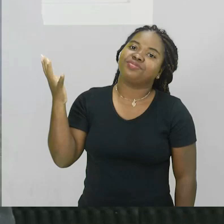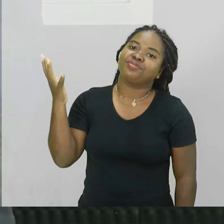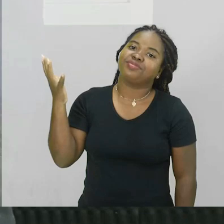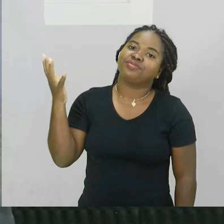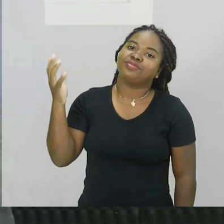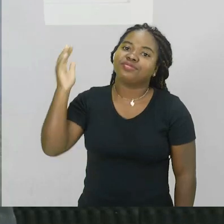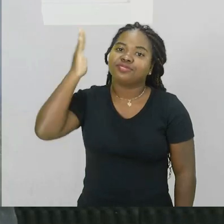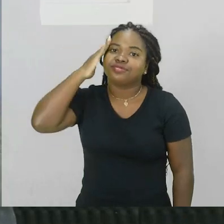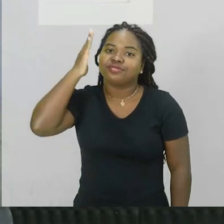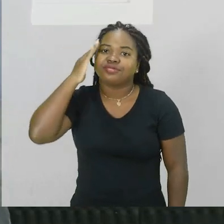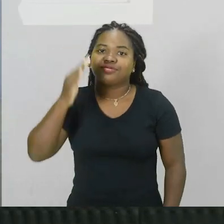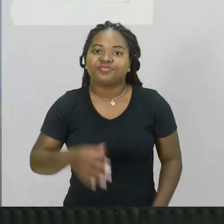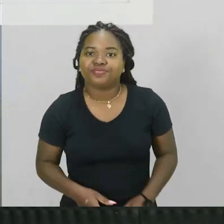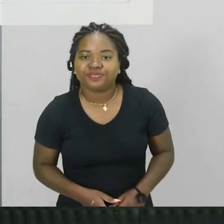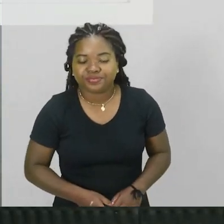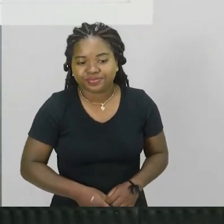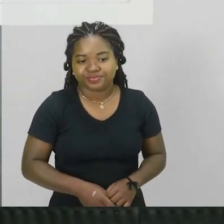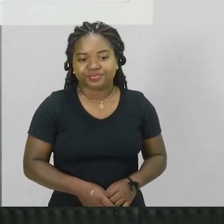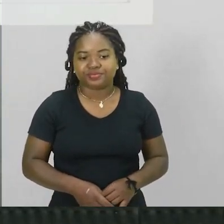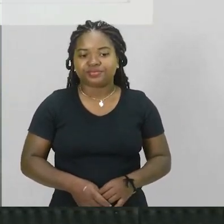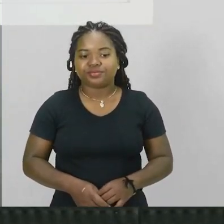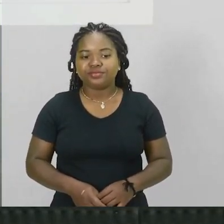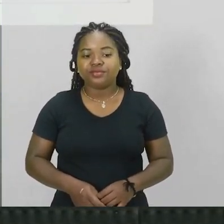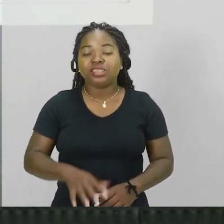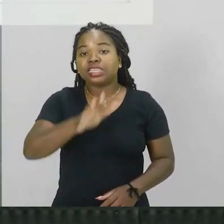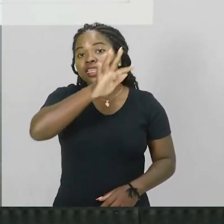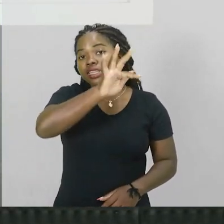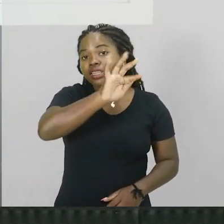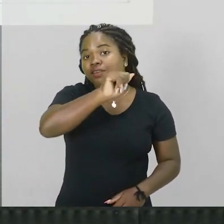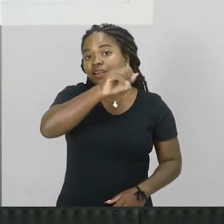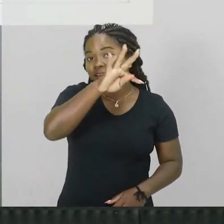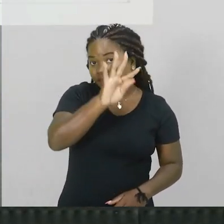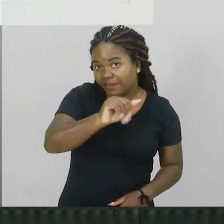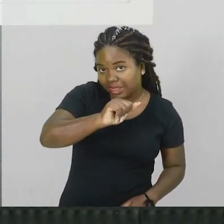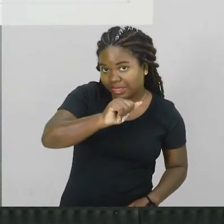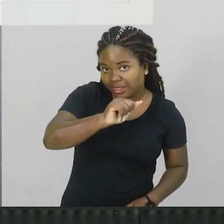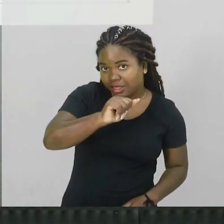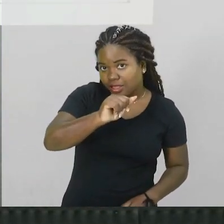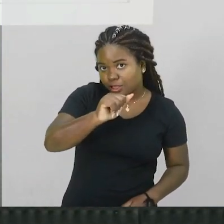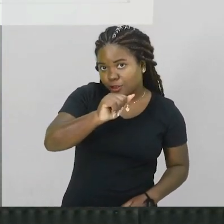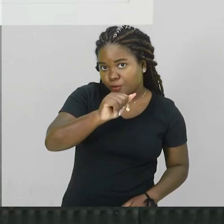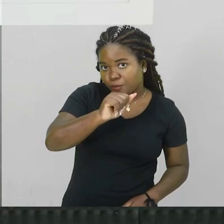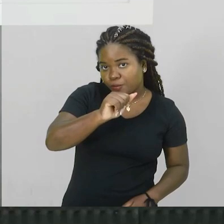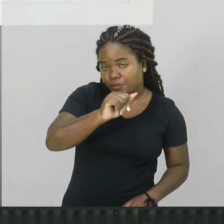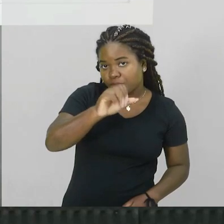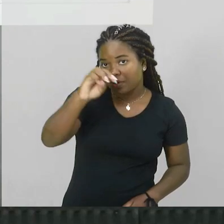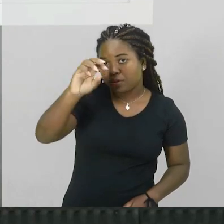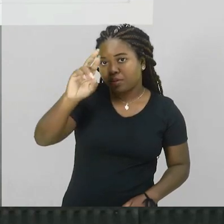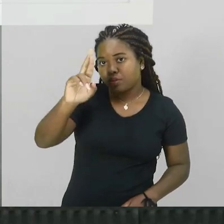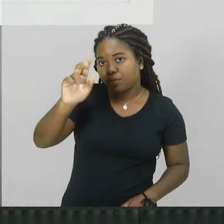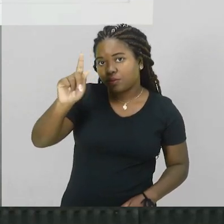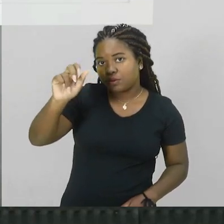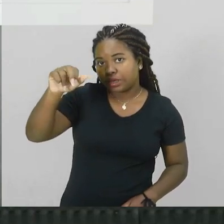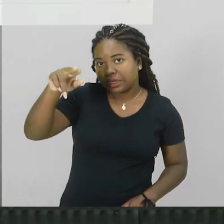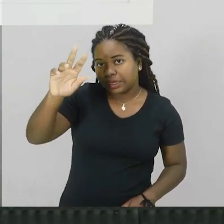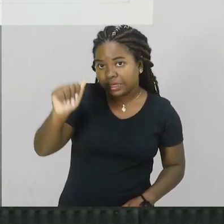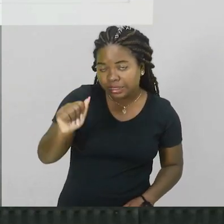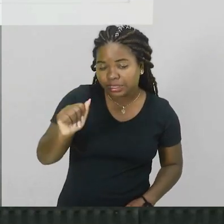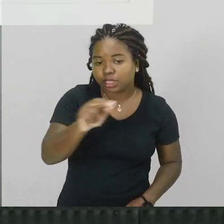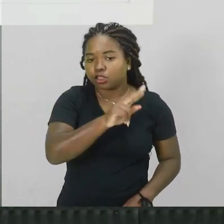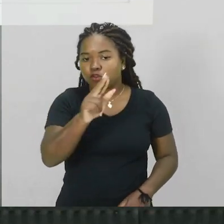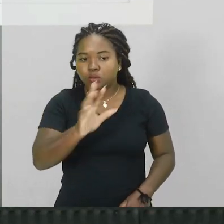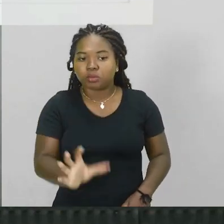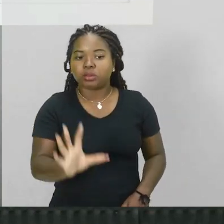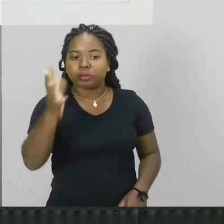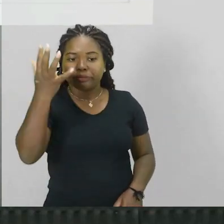da refração. Então, a fata morgana, certo? Fata morgana, o nome é esse